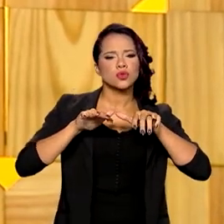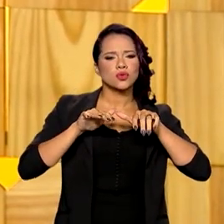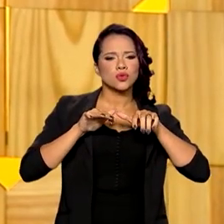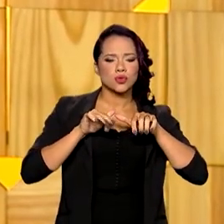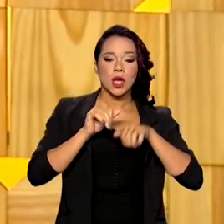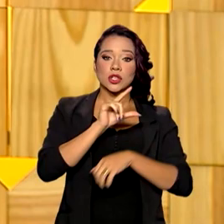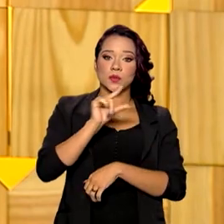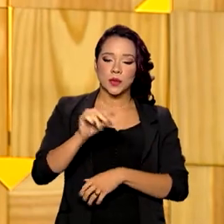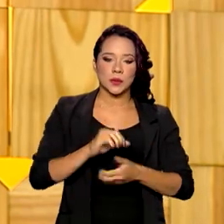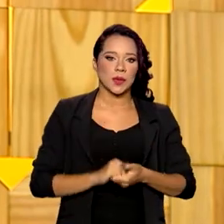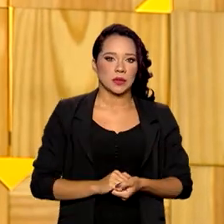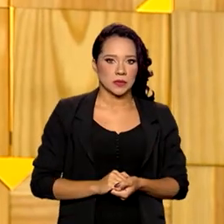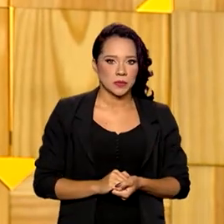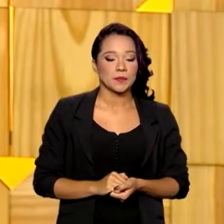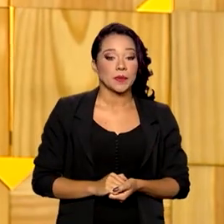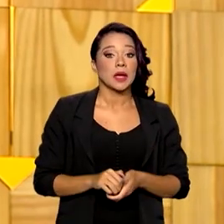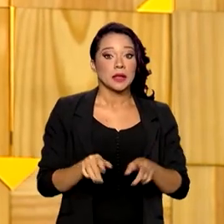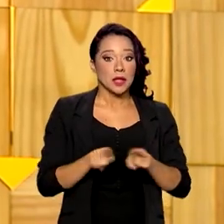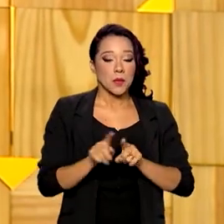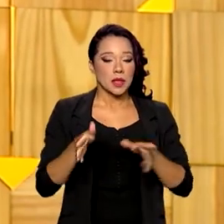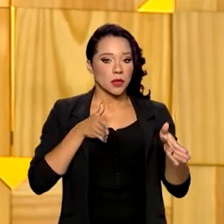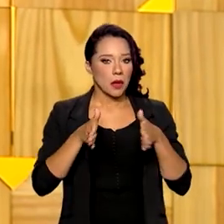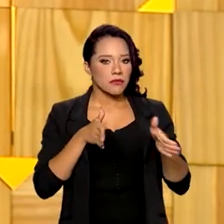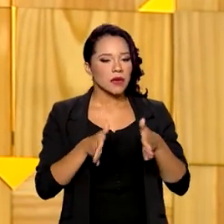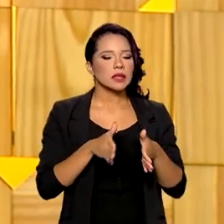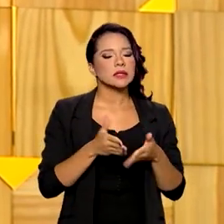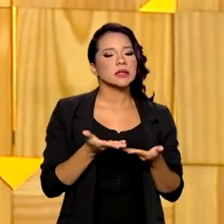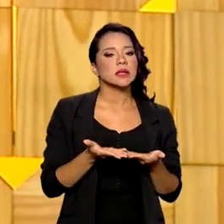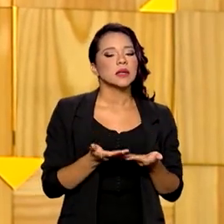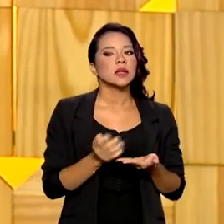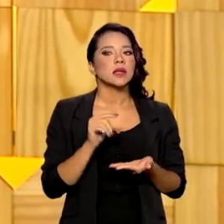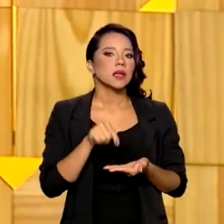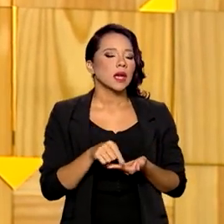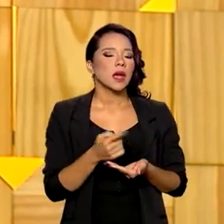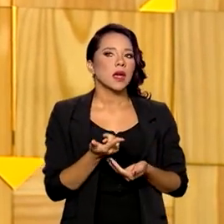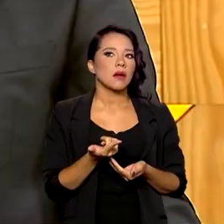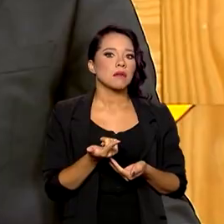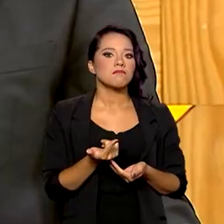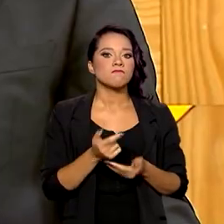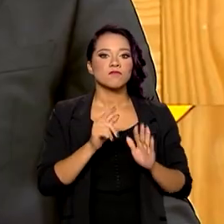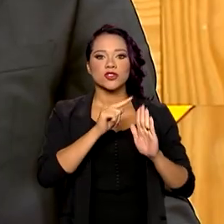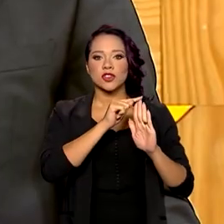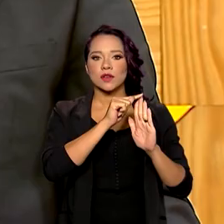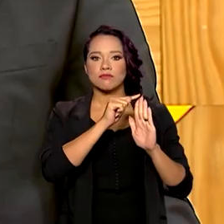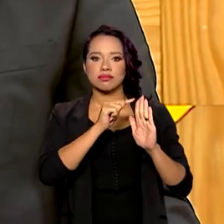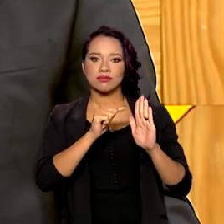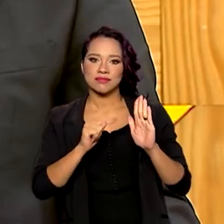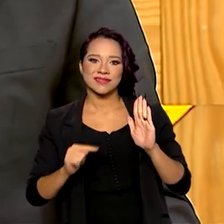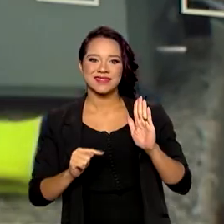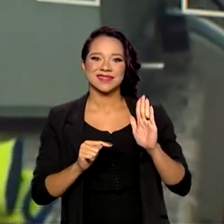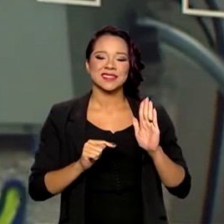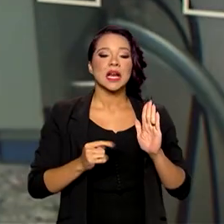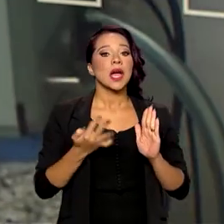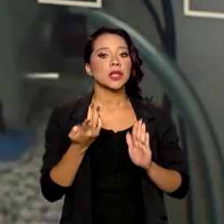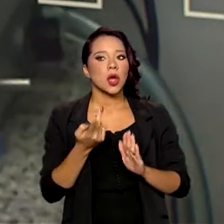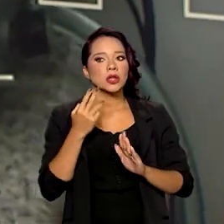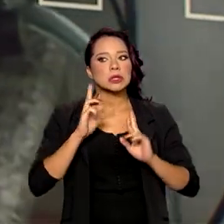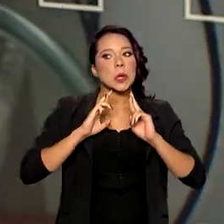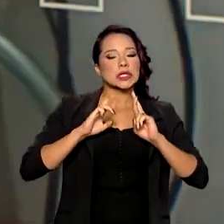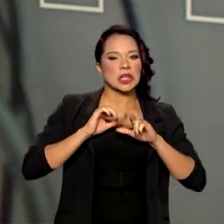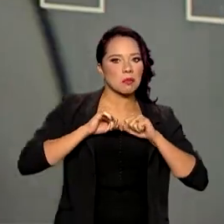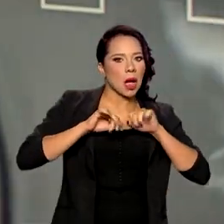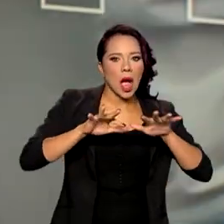é menor, e nós estamos numa fase de platô com queda. Então, esperamos que esse surto seja